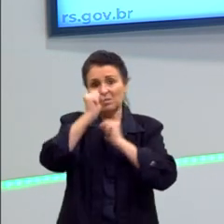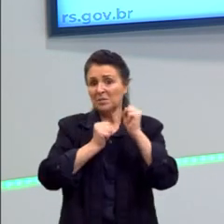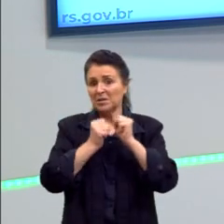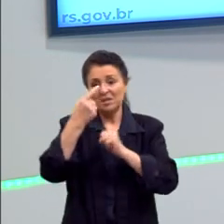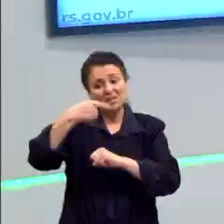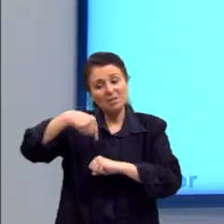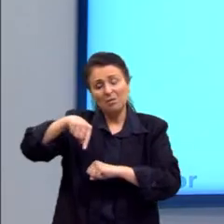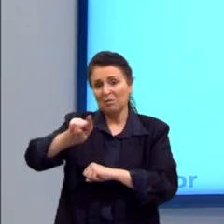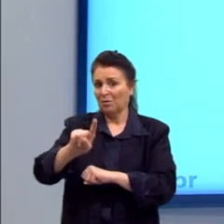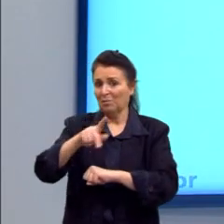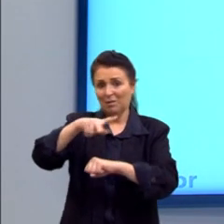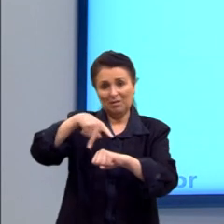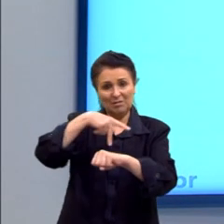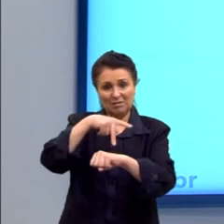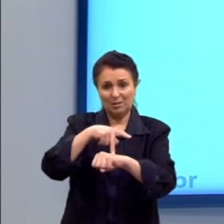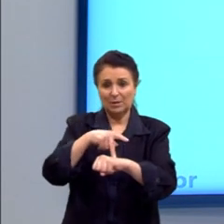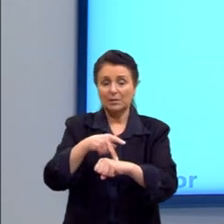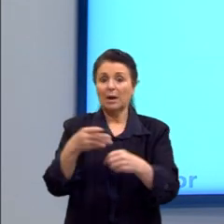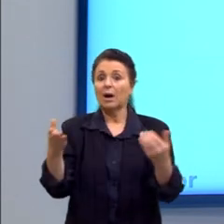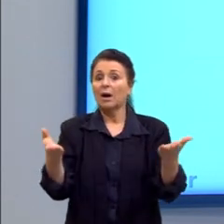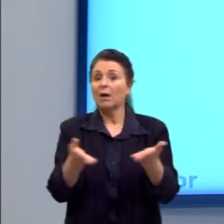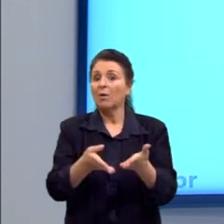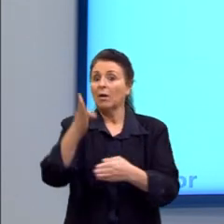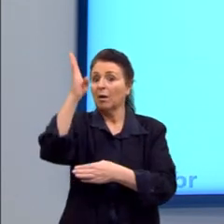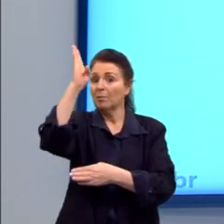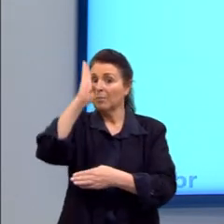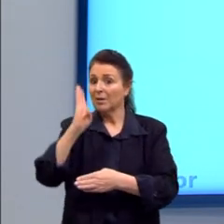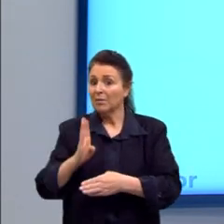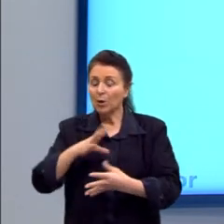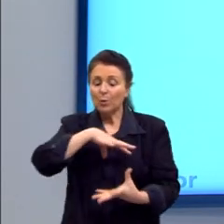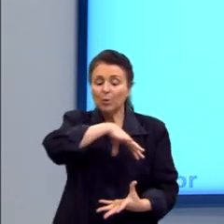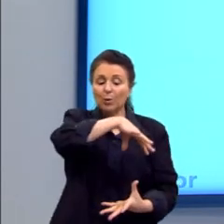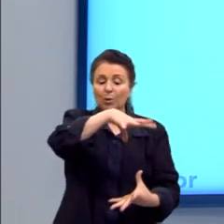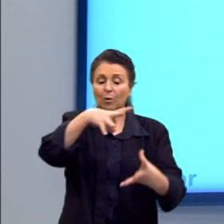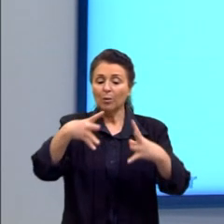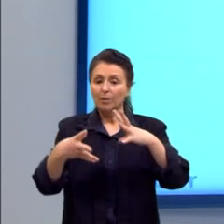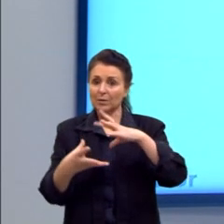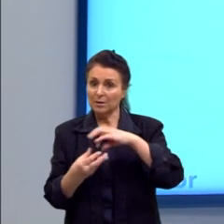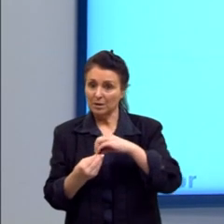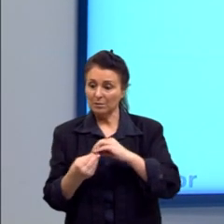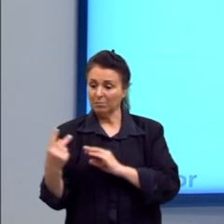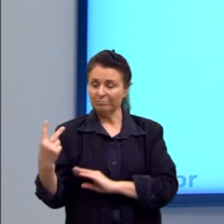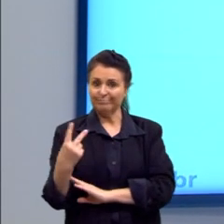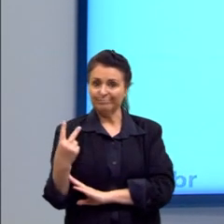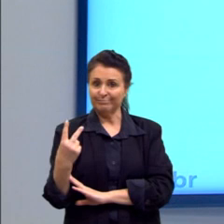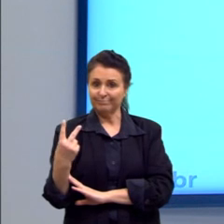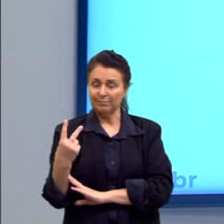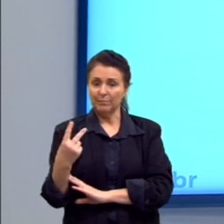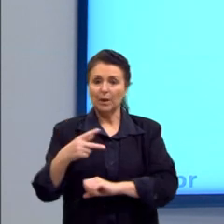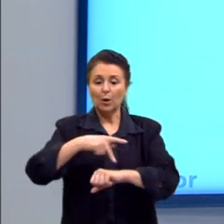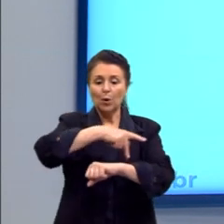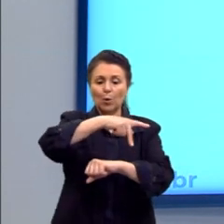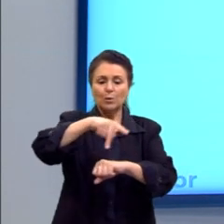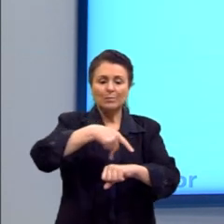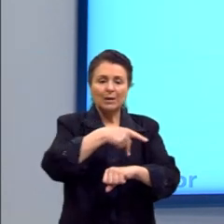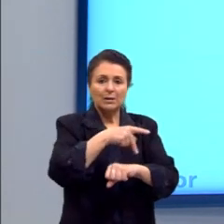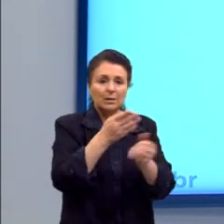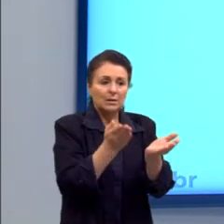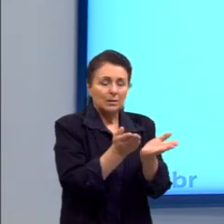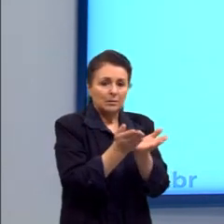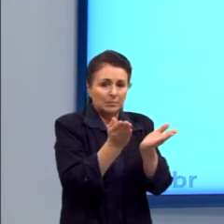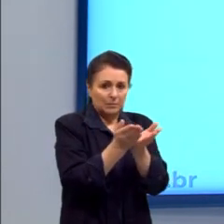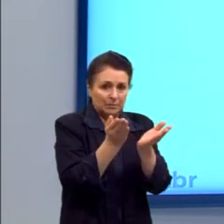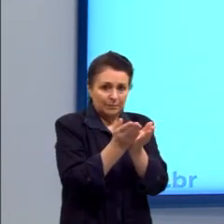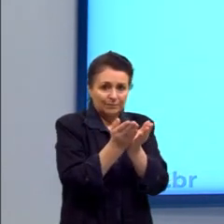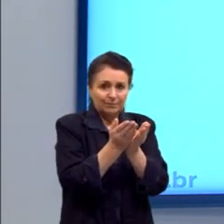Como é que fica o Brasil em relação à globalização, né? Nós já vimos isso, que no início os países pobres ofereceram